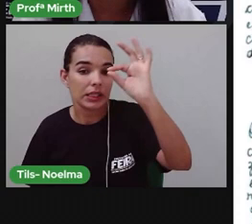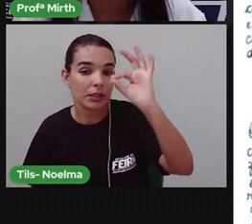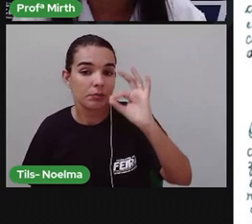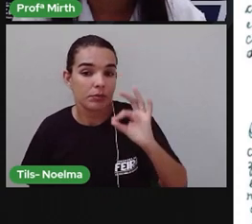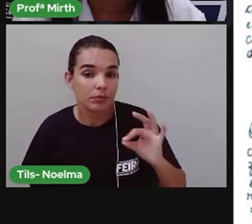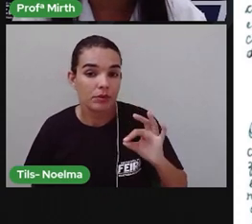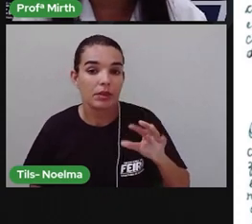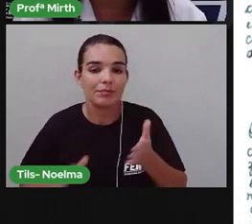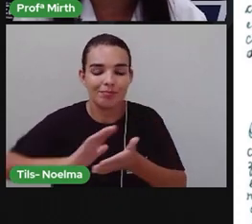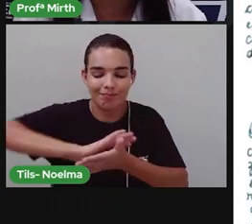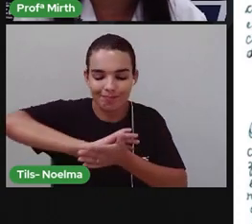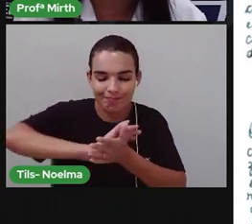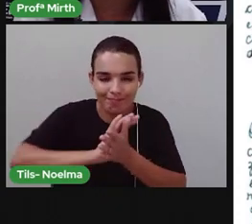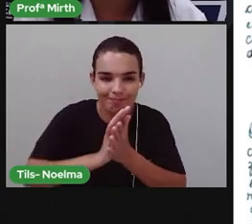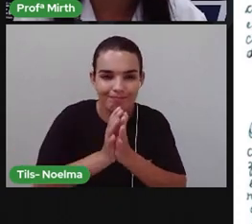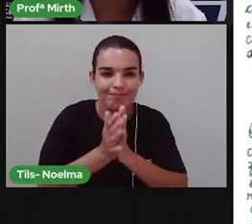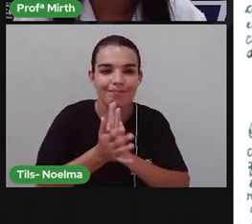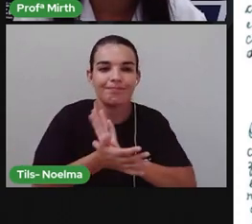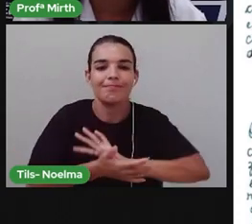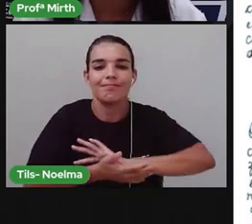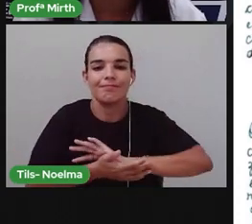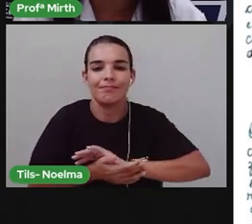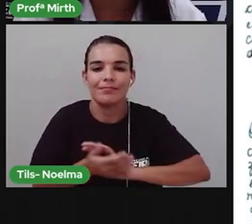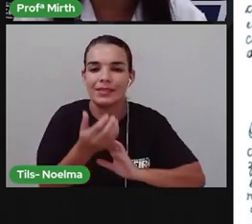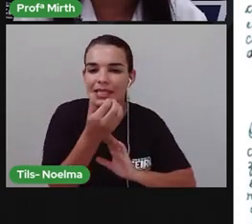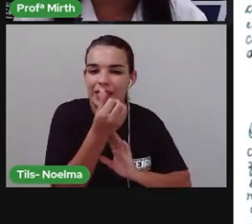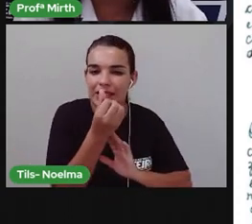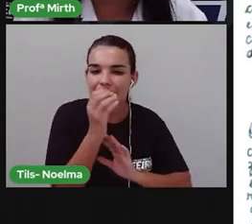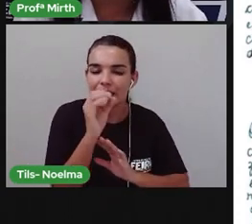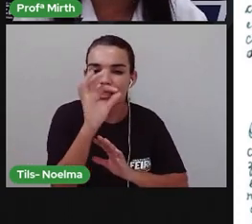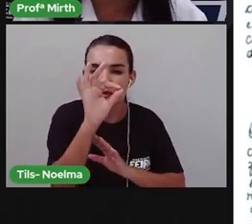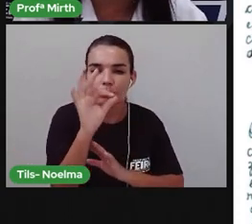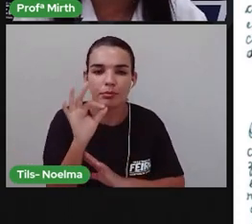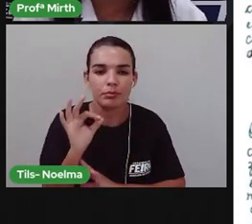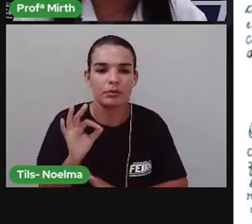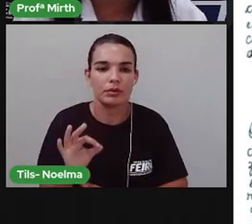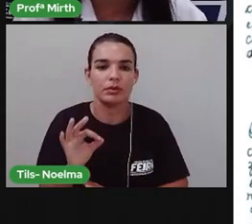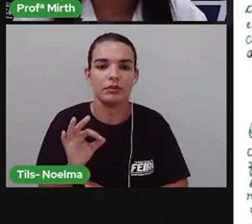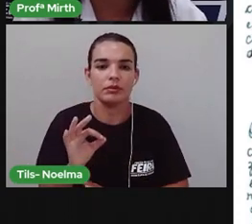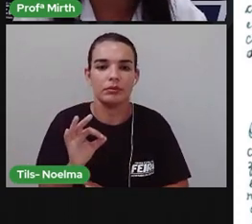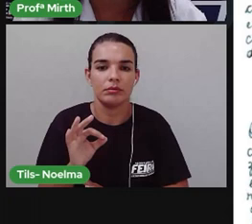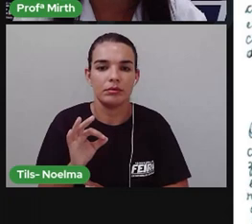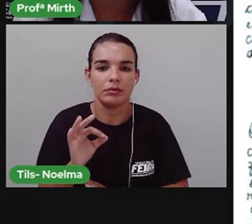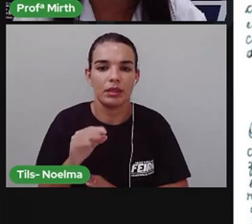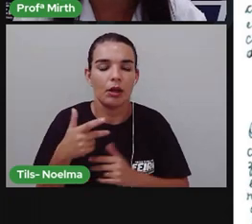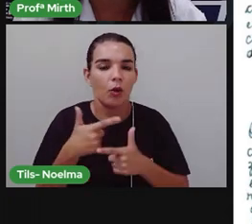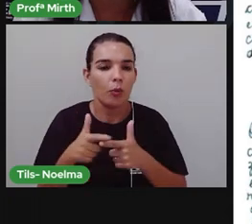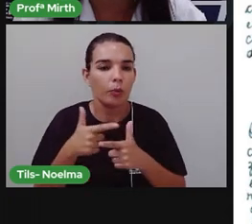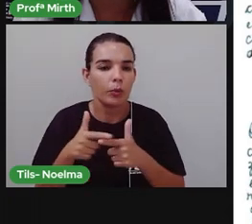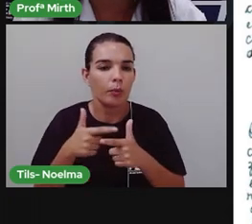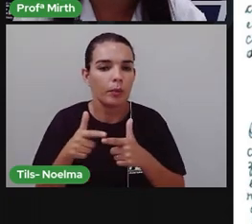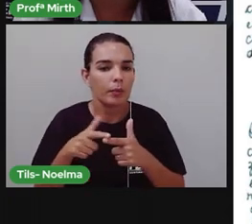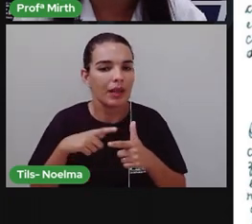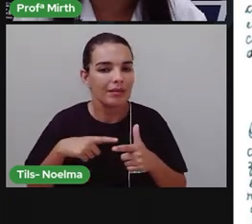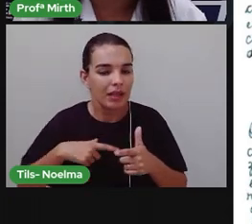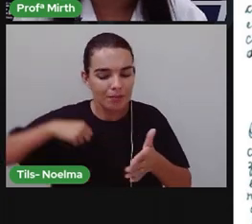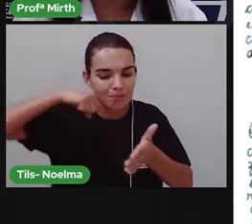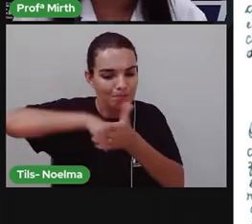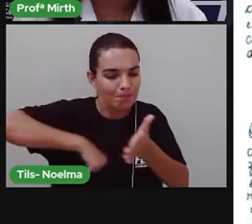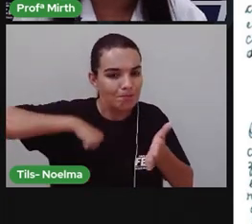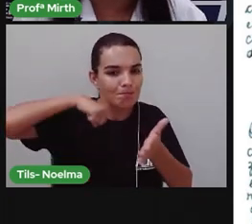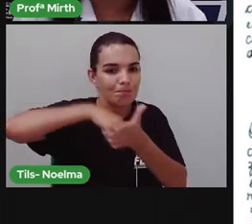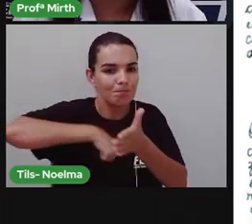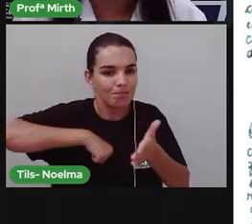Do país Cerca de 60% É Dos problemas Que a gente vem enfrentando